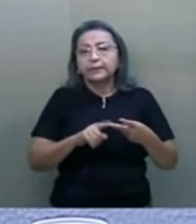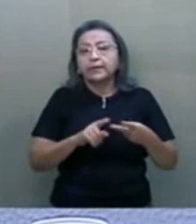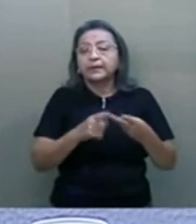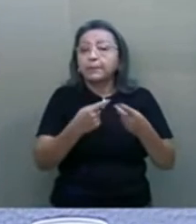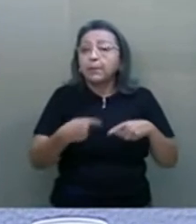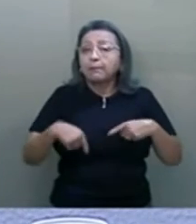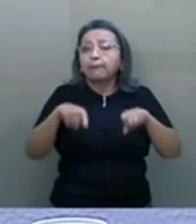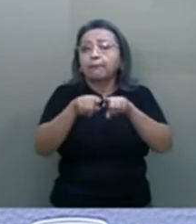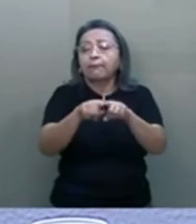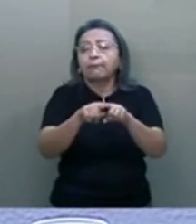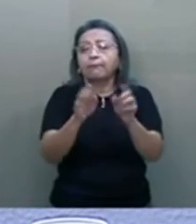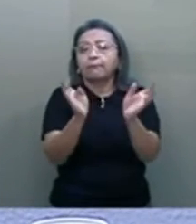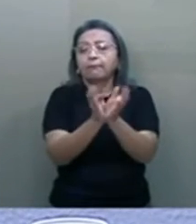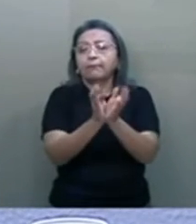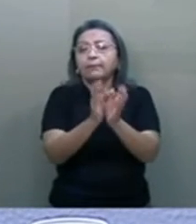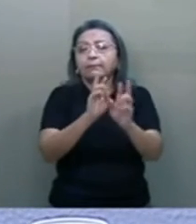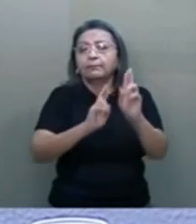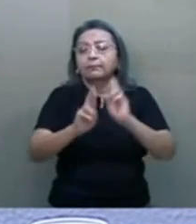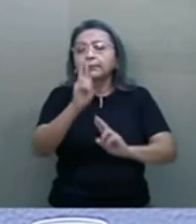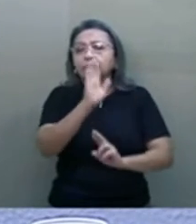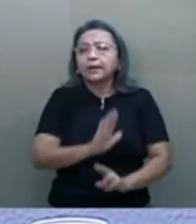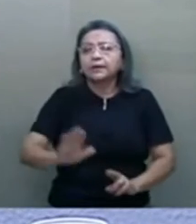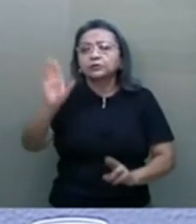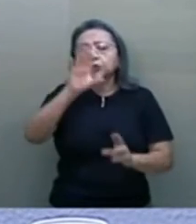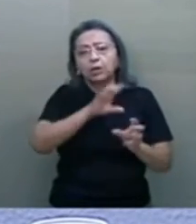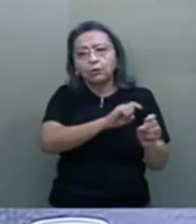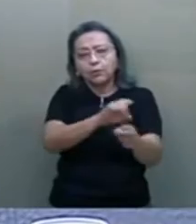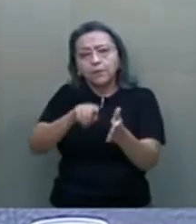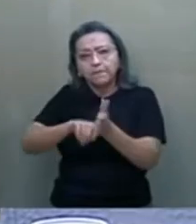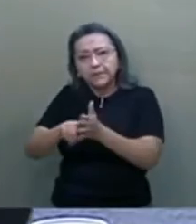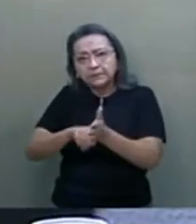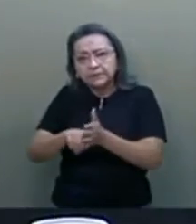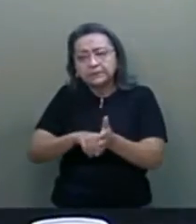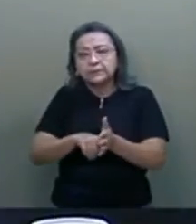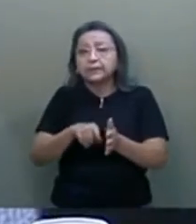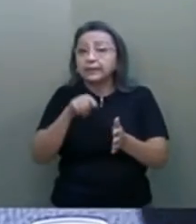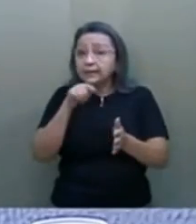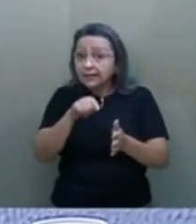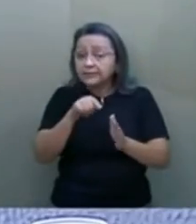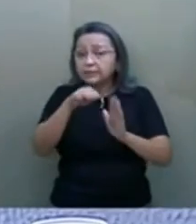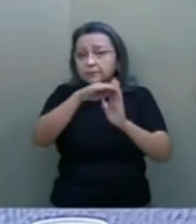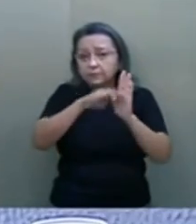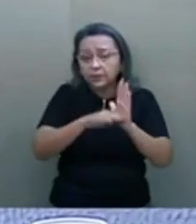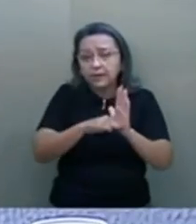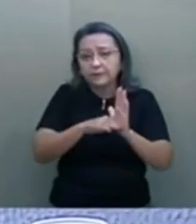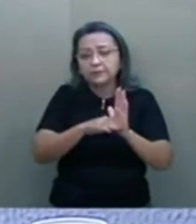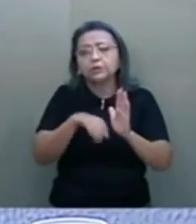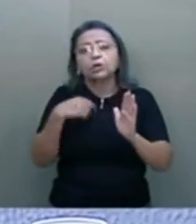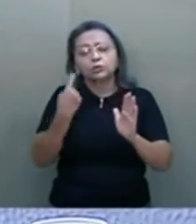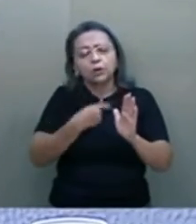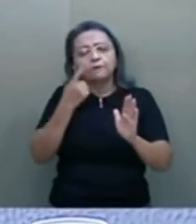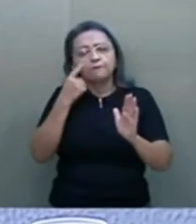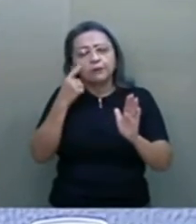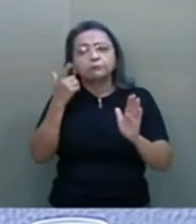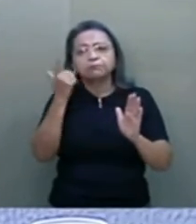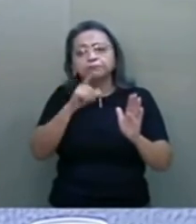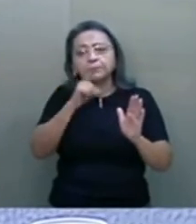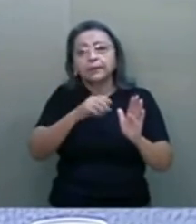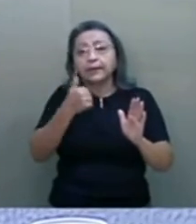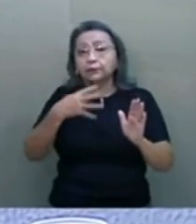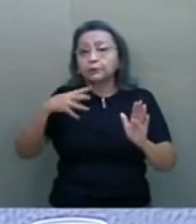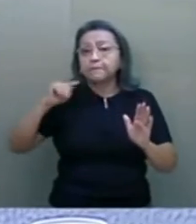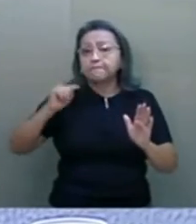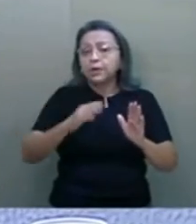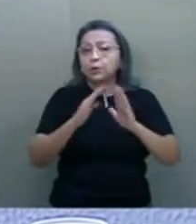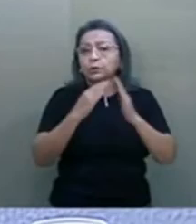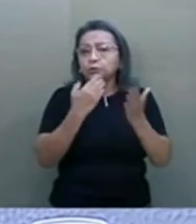parceria com a Rede Nacional de Ensino e Pesquisa. E, por meio desses programas, a gente vai atender 14 mil escolas só